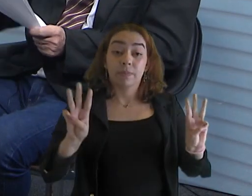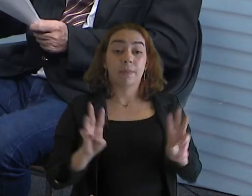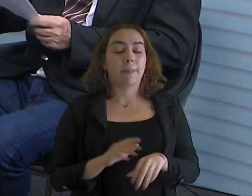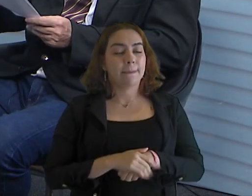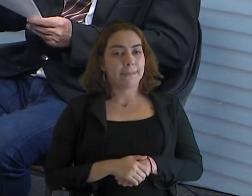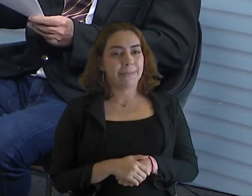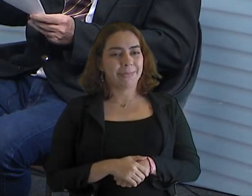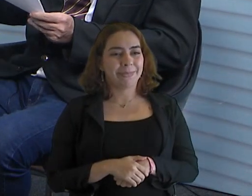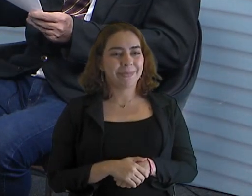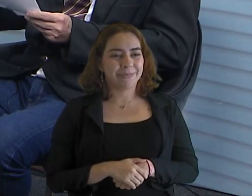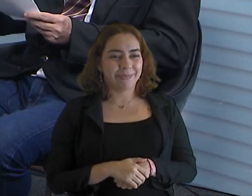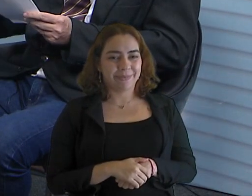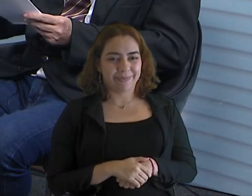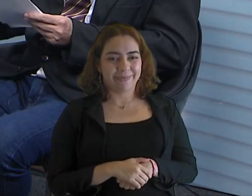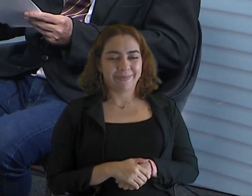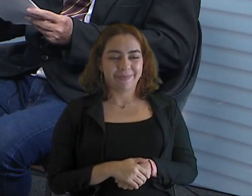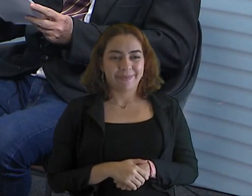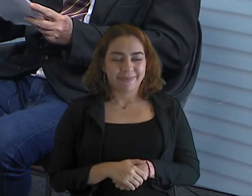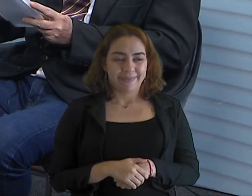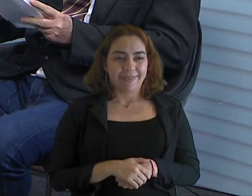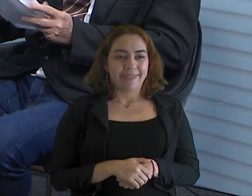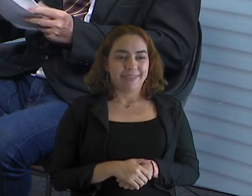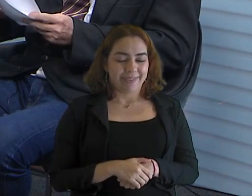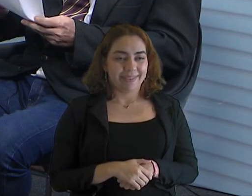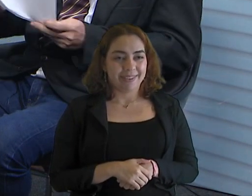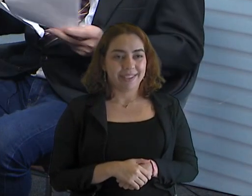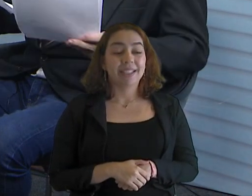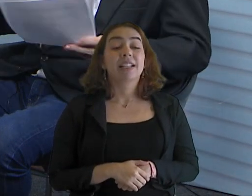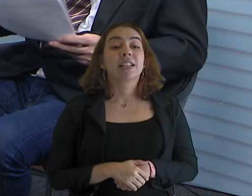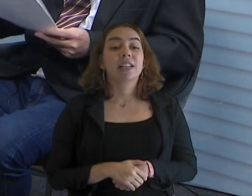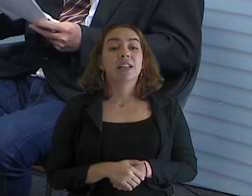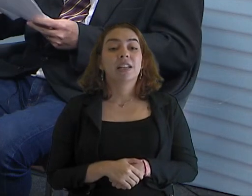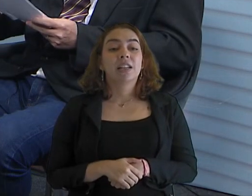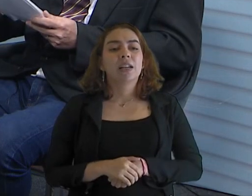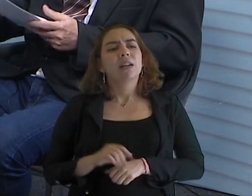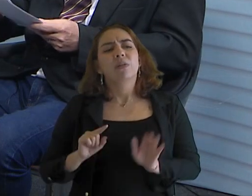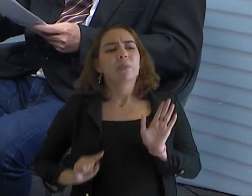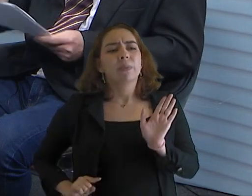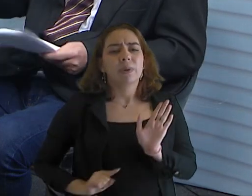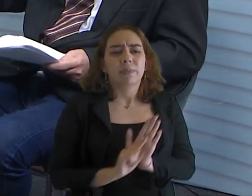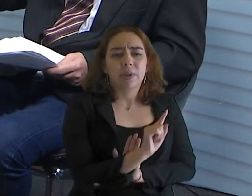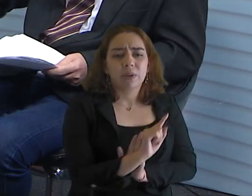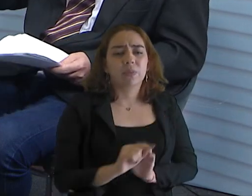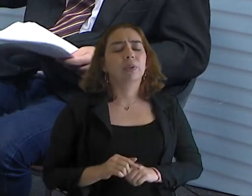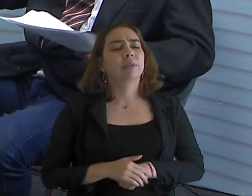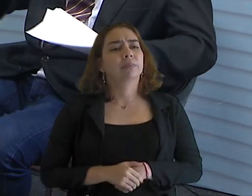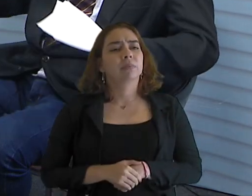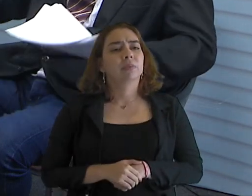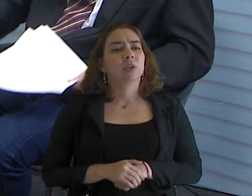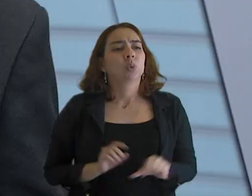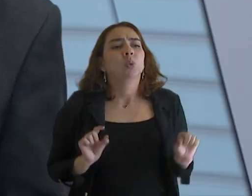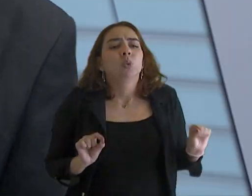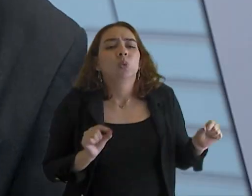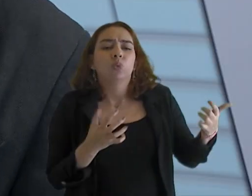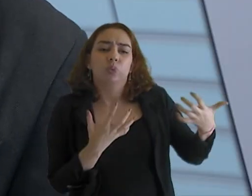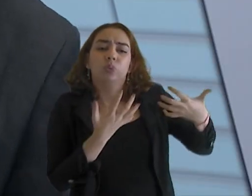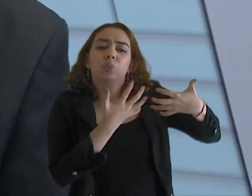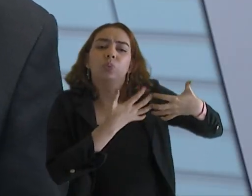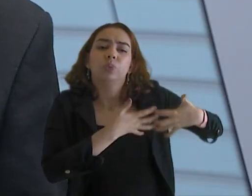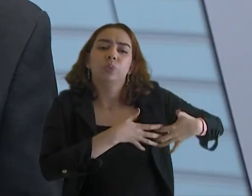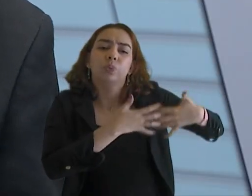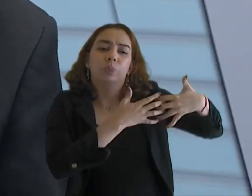Doutor Rolder Queiroz aqui. Doutor Rolder, outra indagação, porque integração com a sociedade, como é que...